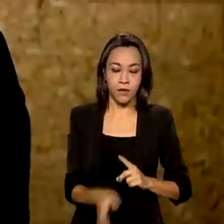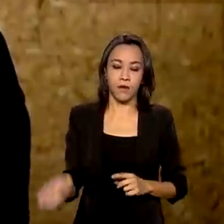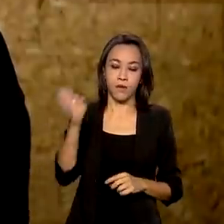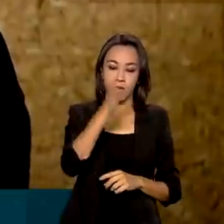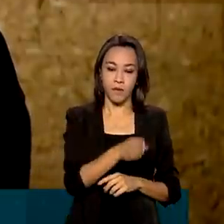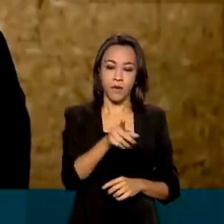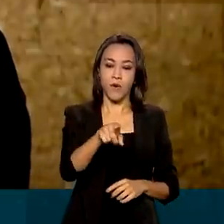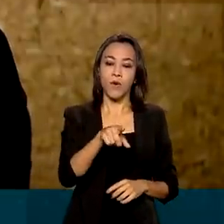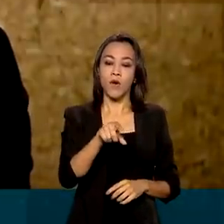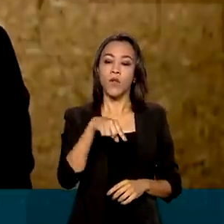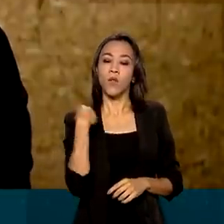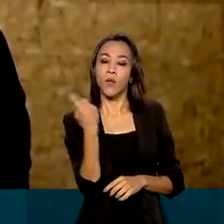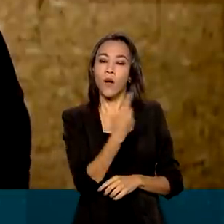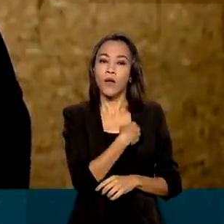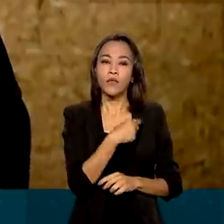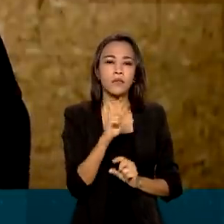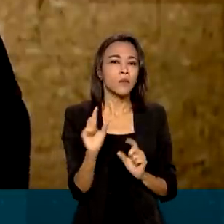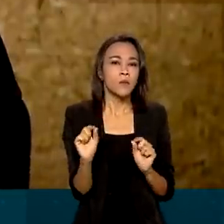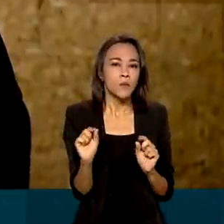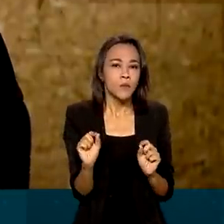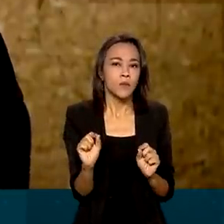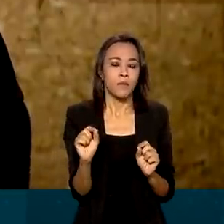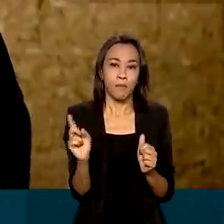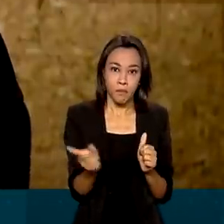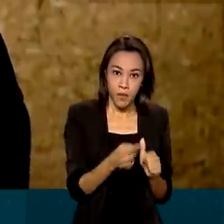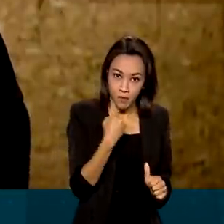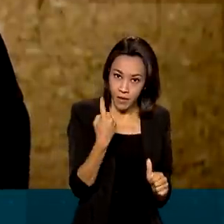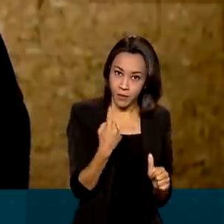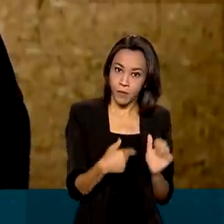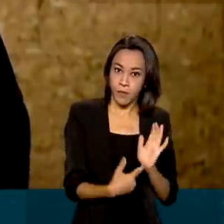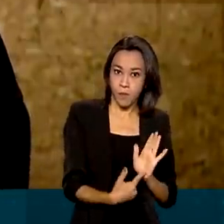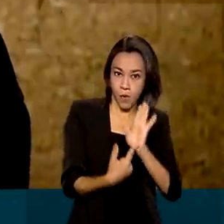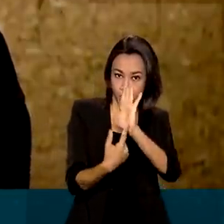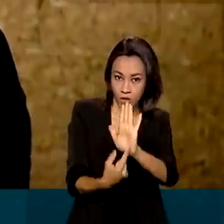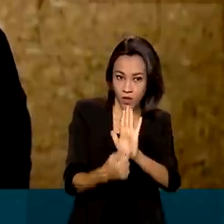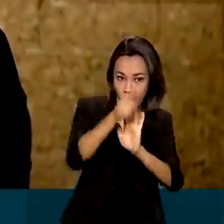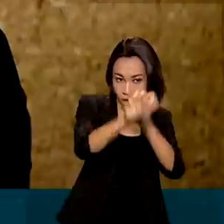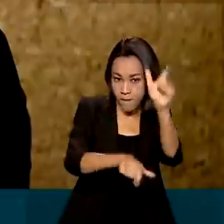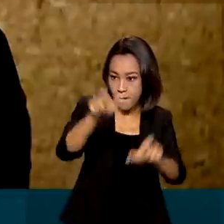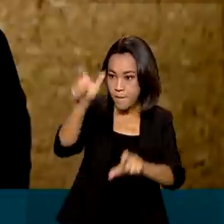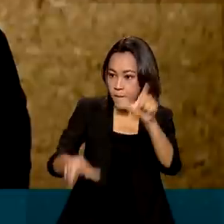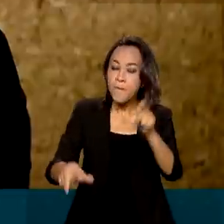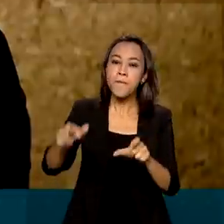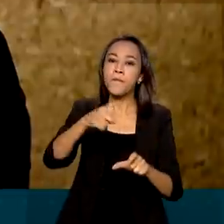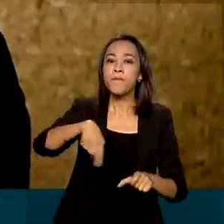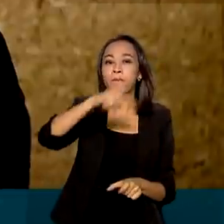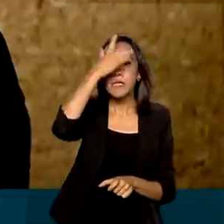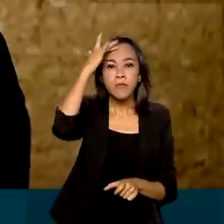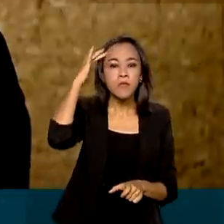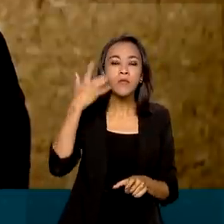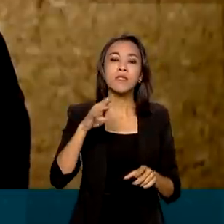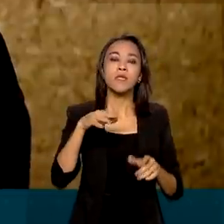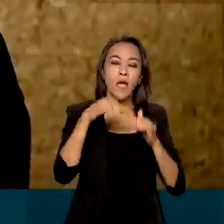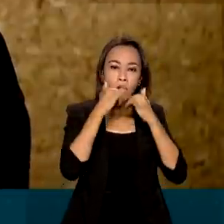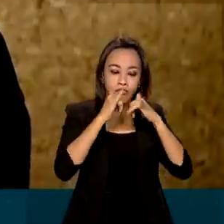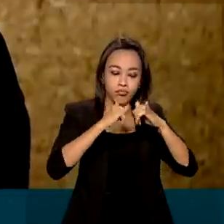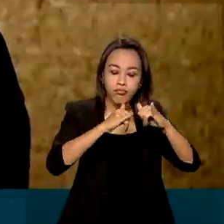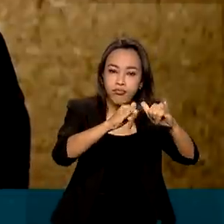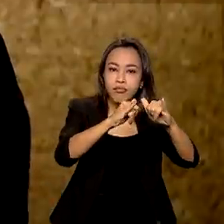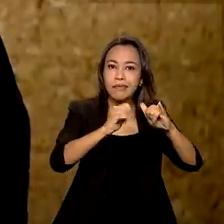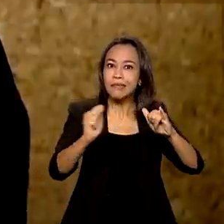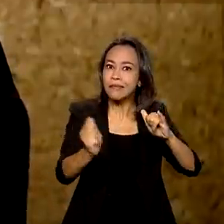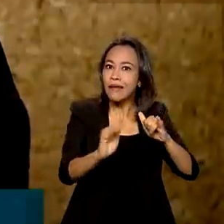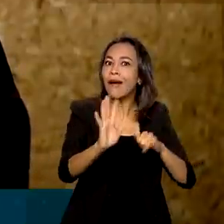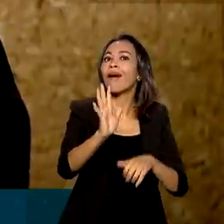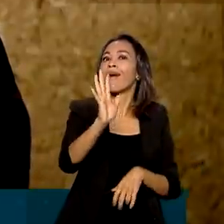com esses programas, primeiro, com as bandeiras, é mostrar para o consumidor que a energia está mais